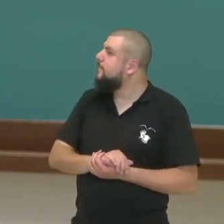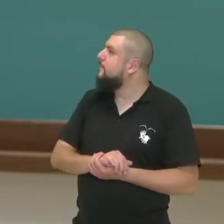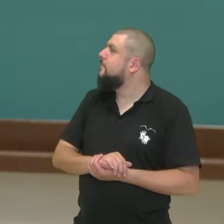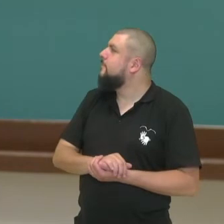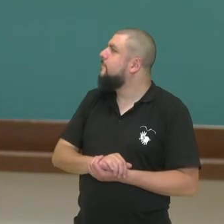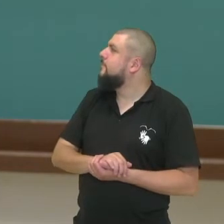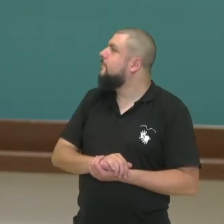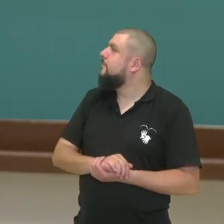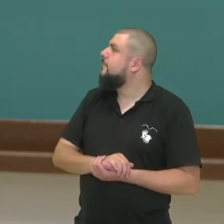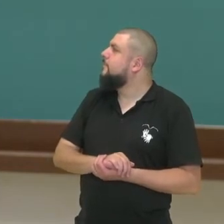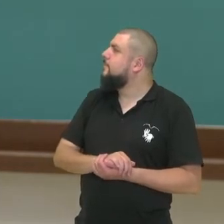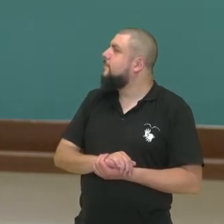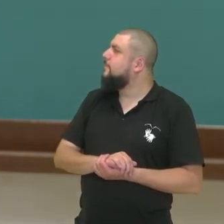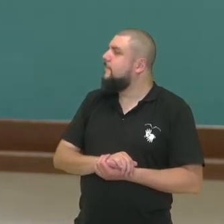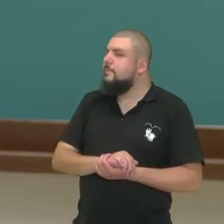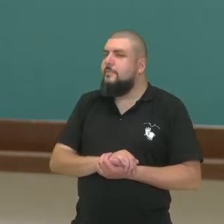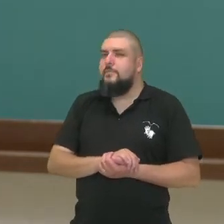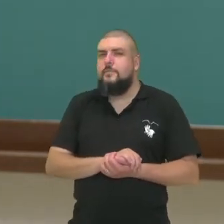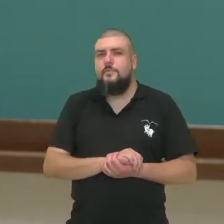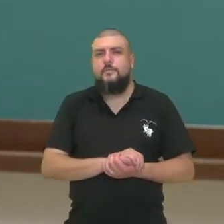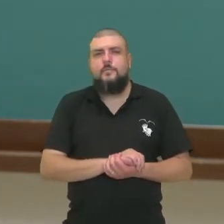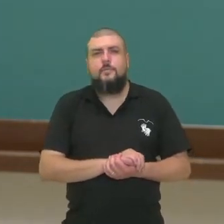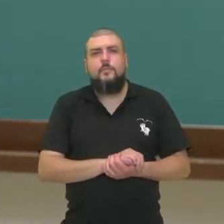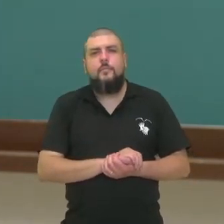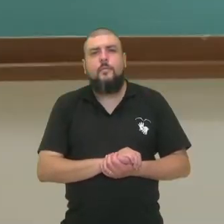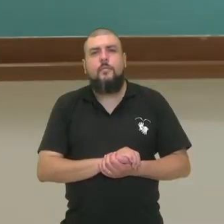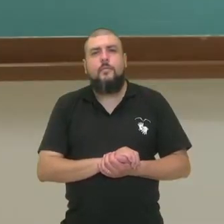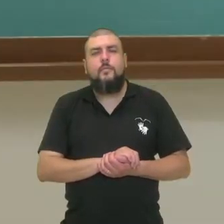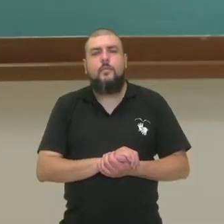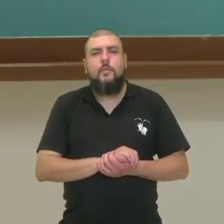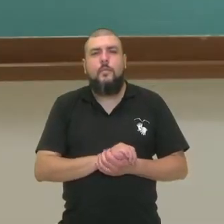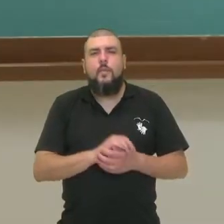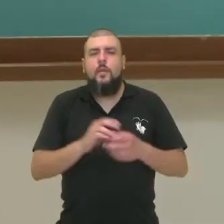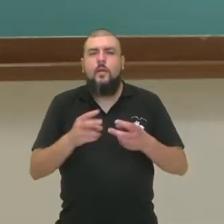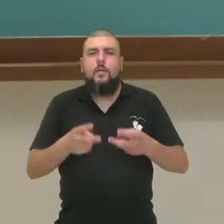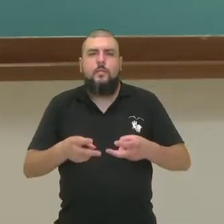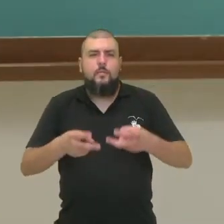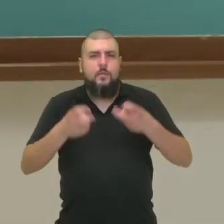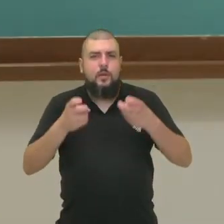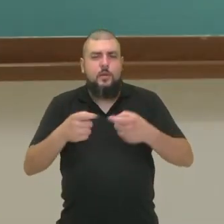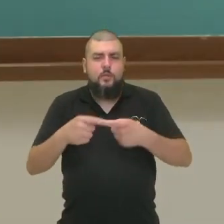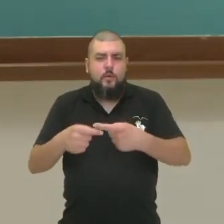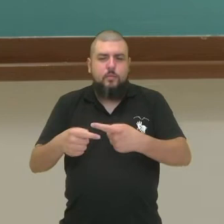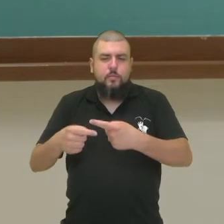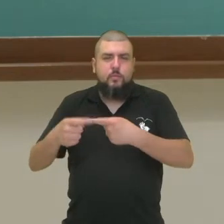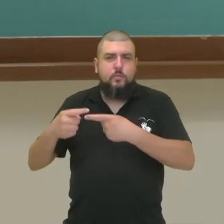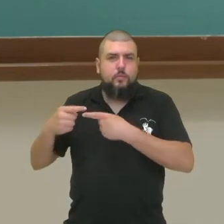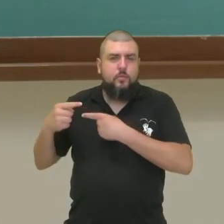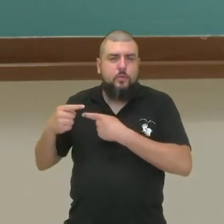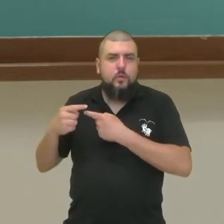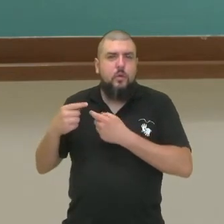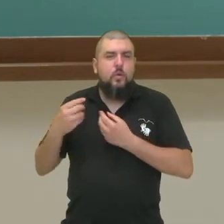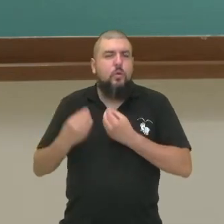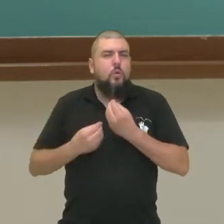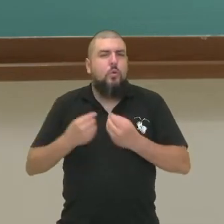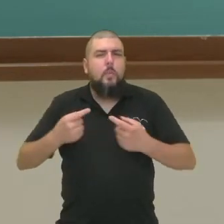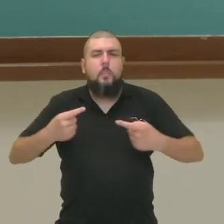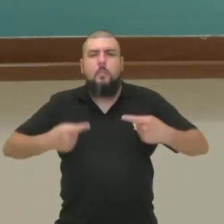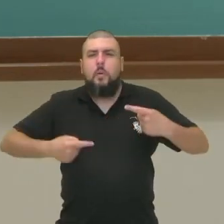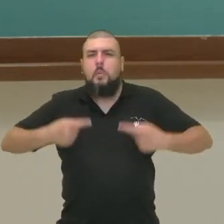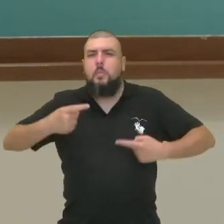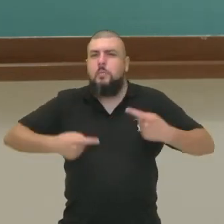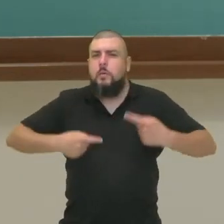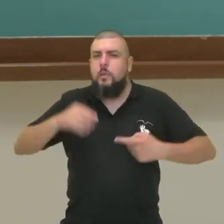seria a razão. Vejam só as origens dessas questões filosóficas. Então, a